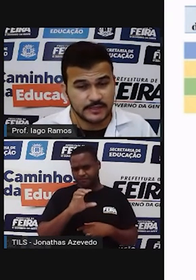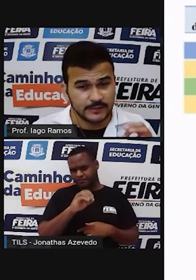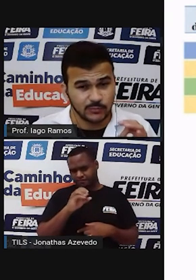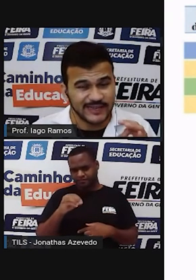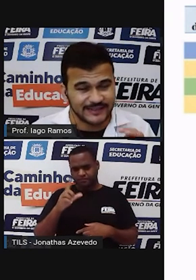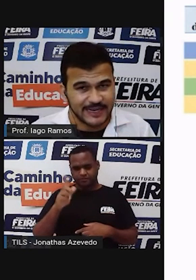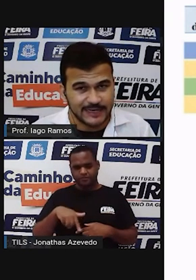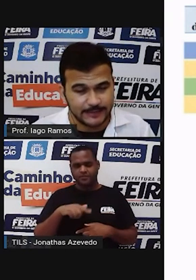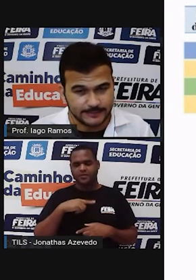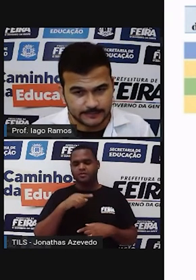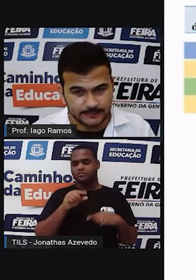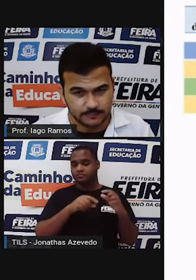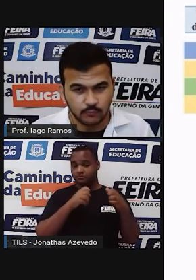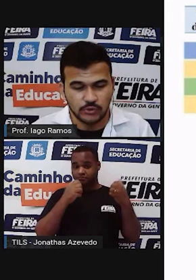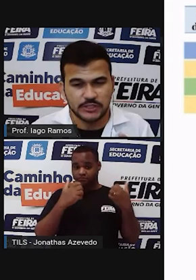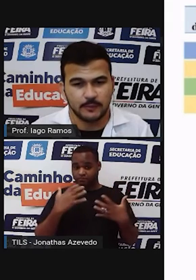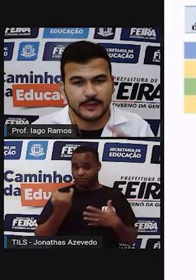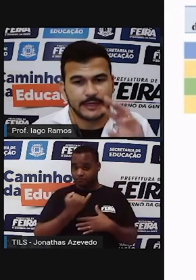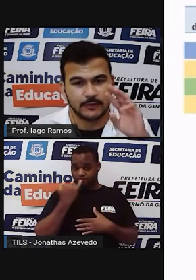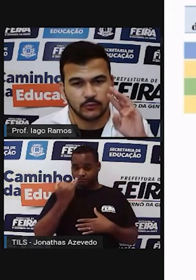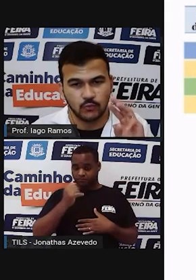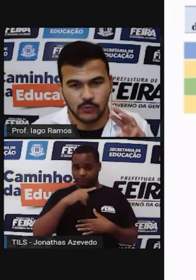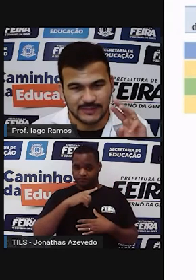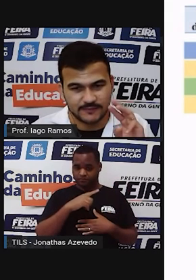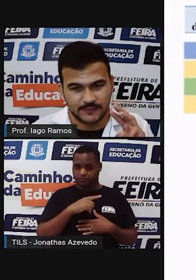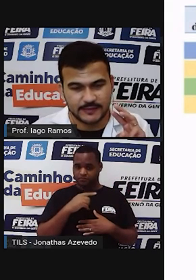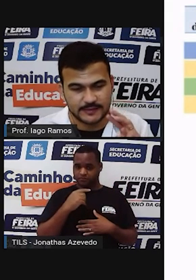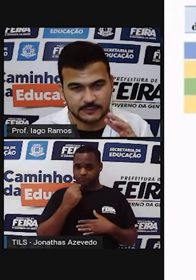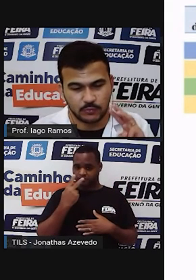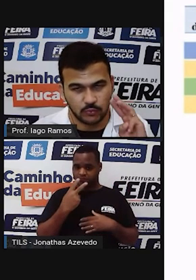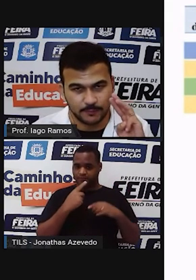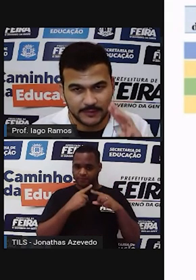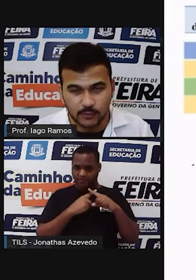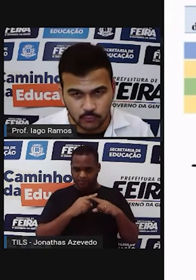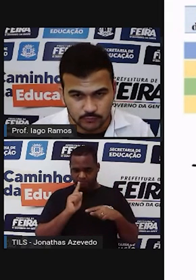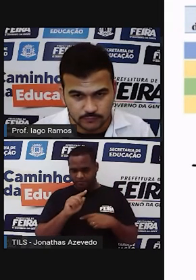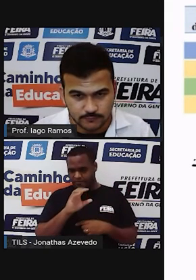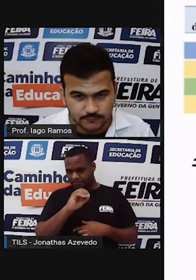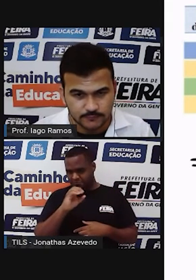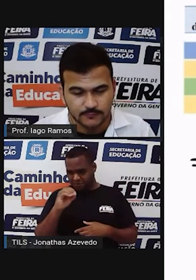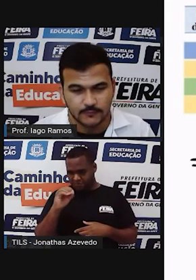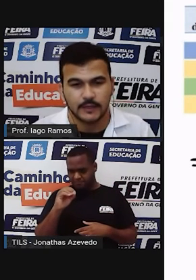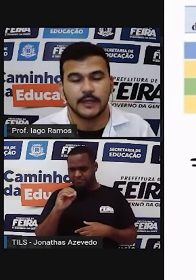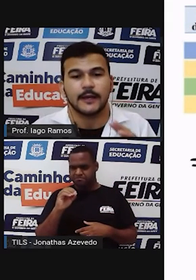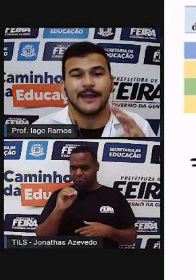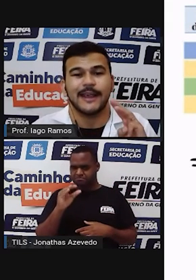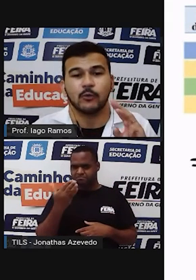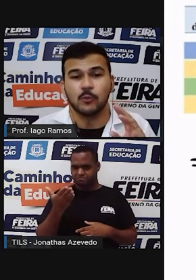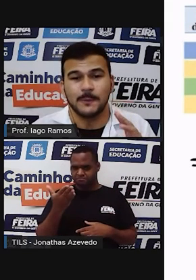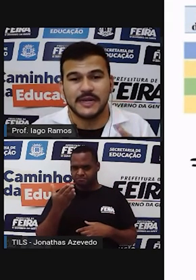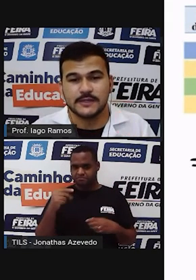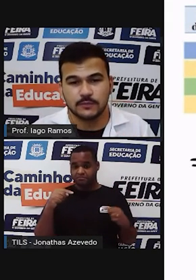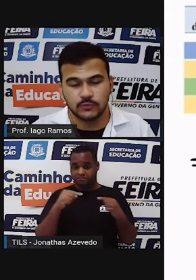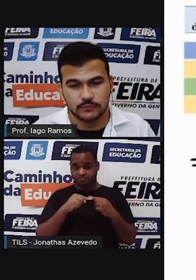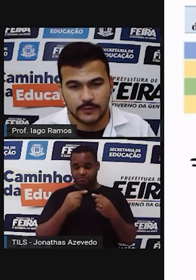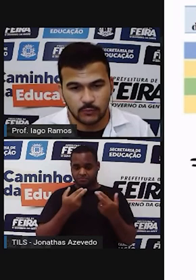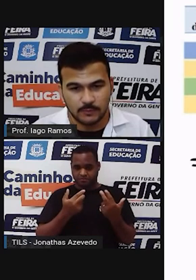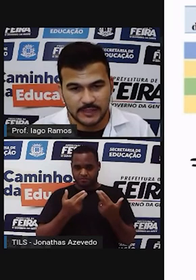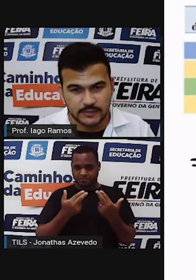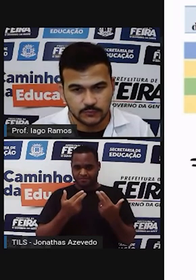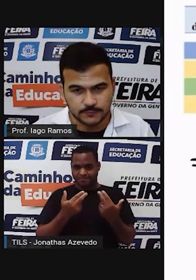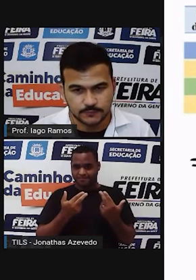Mas tem um detalhe. Multiplicar duas vezes por mil é o mesmo